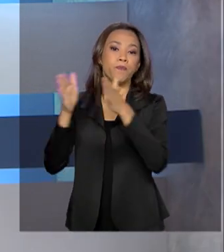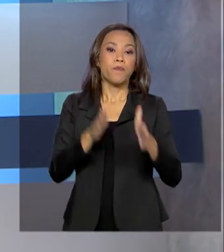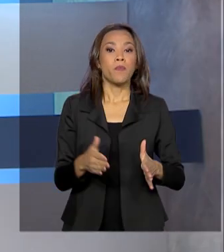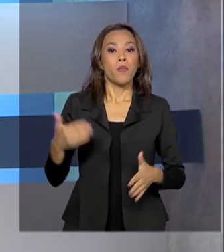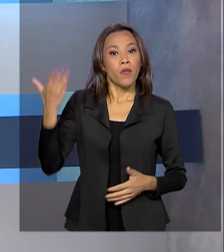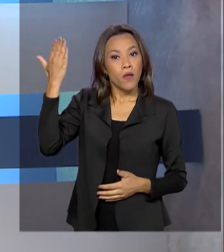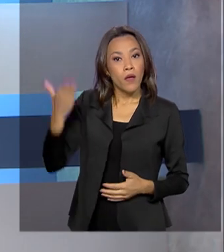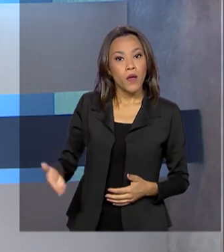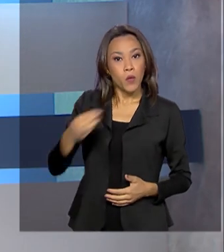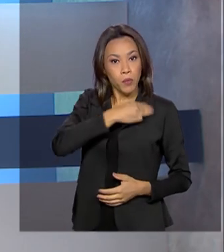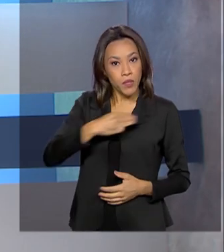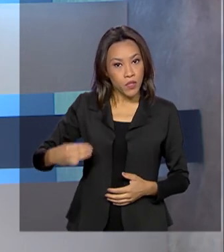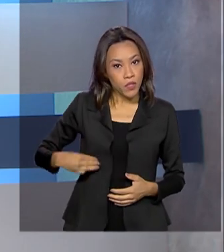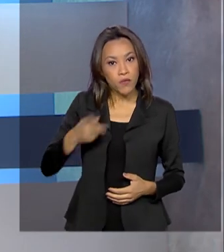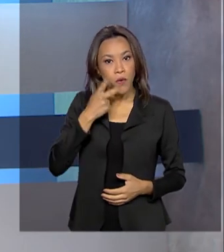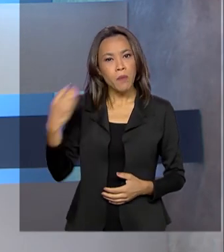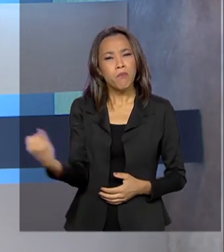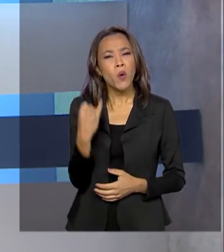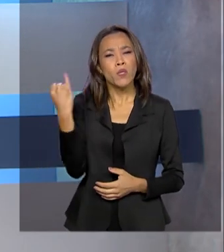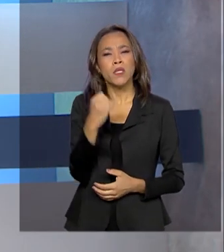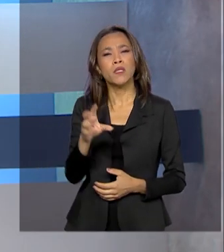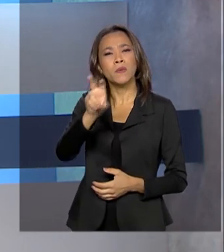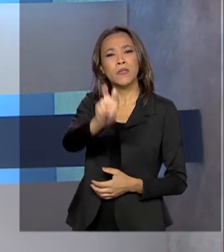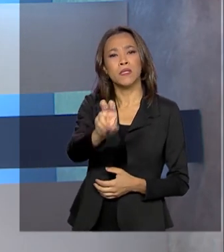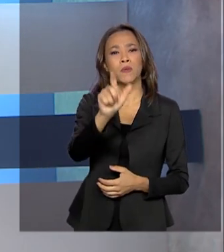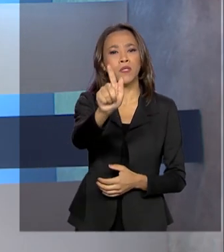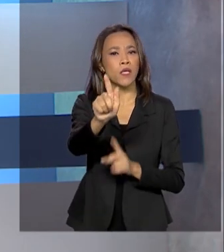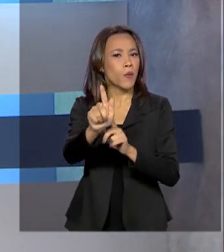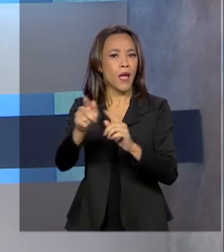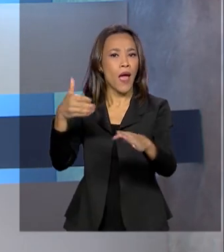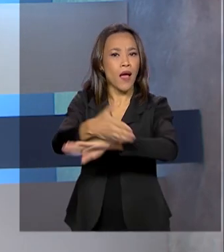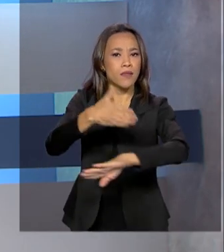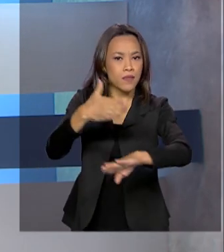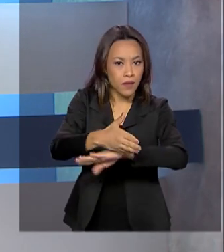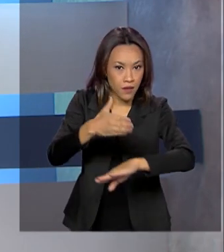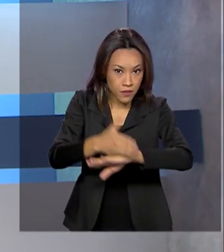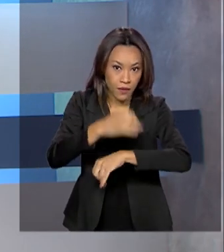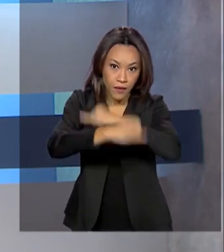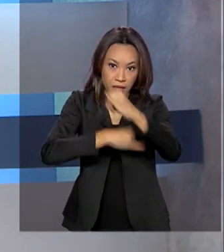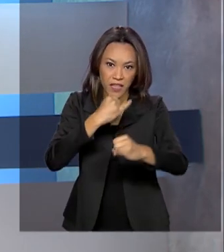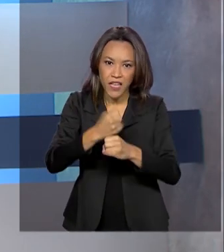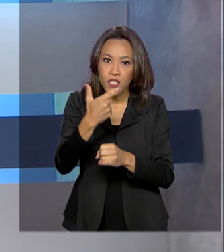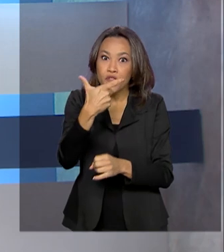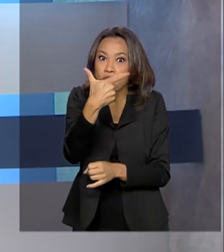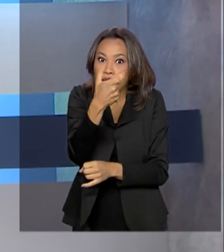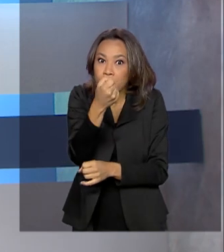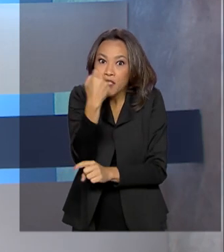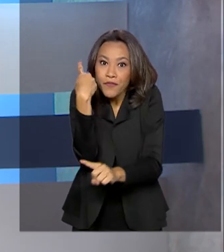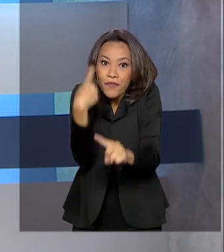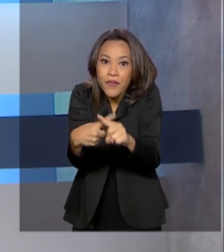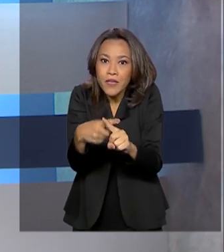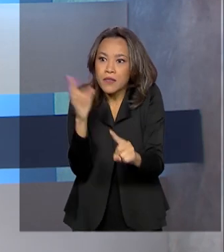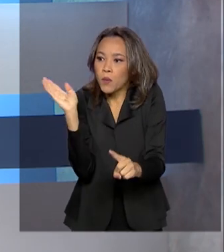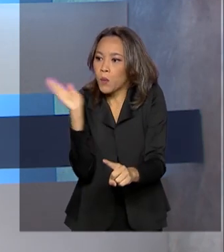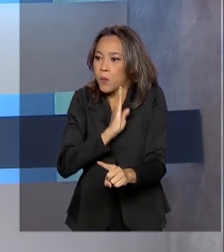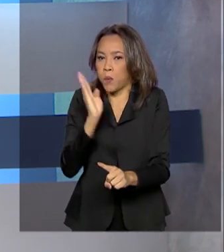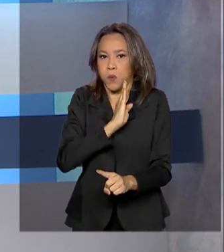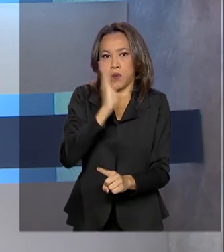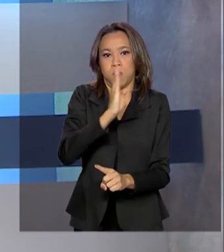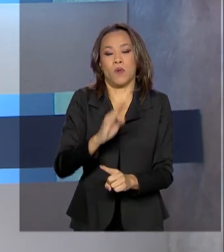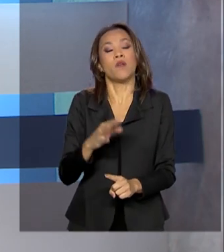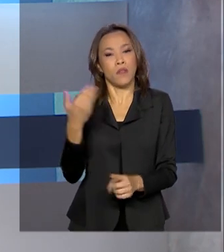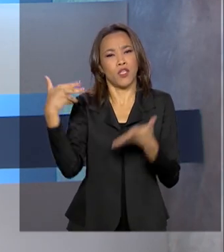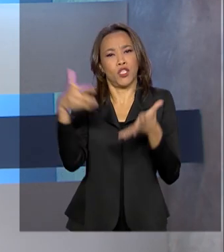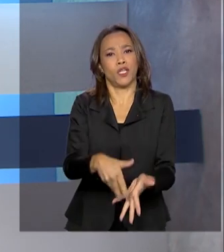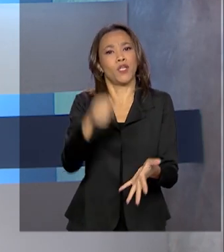importância do 5G, uma tecnologia de acesso à internet até 20 vezes mais rápida. Pois é, o 5G está chegando